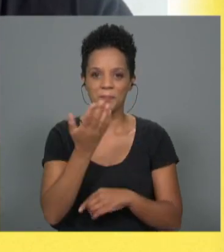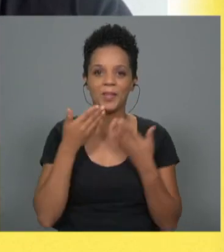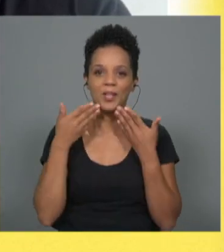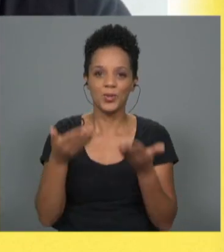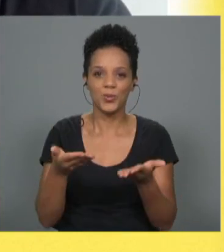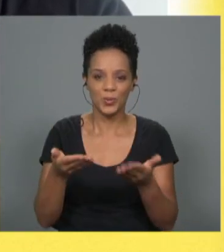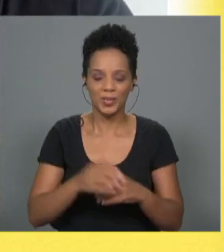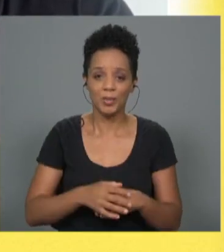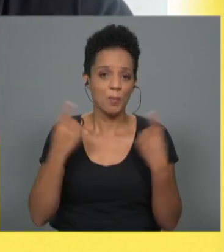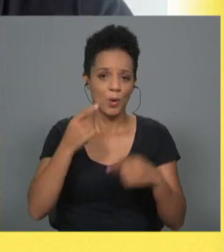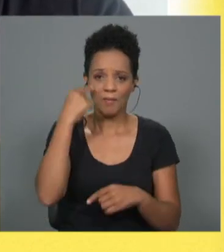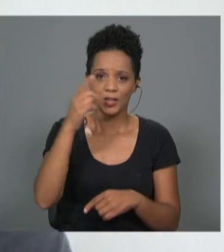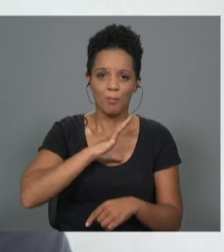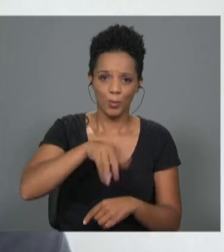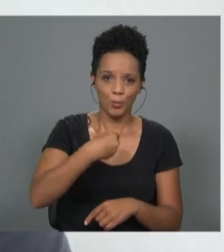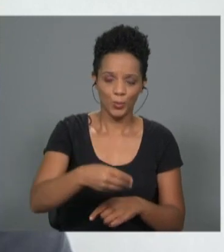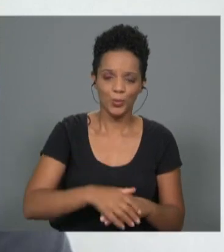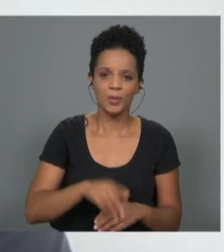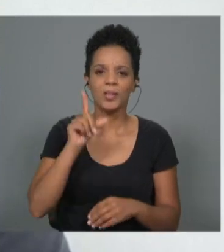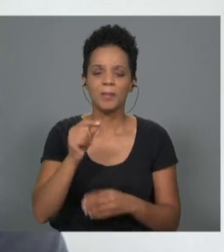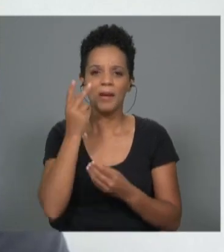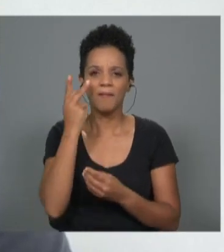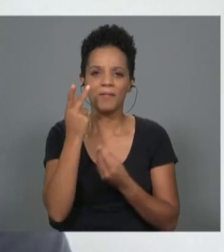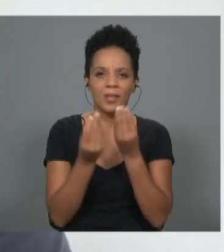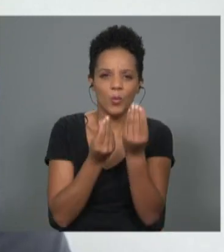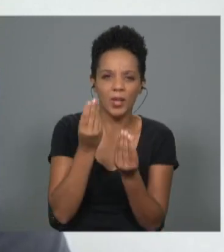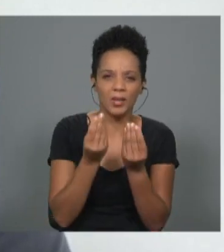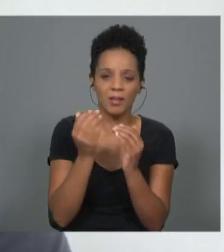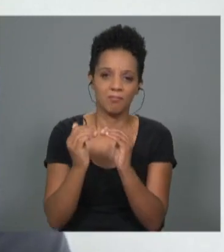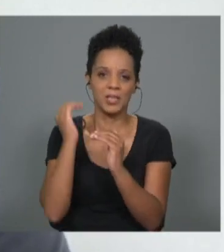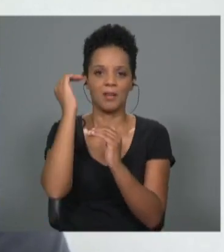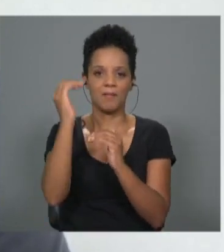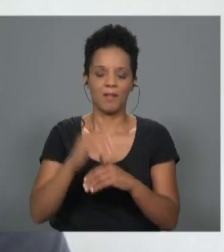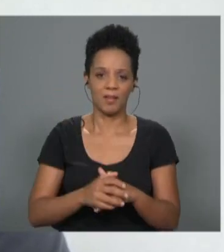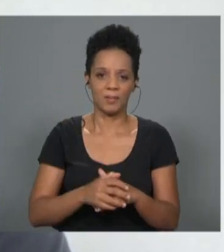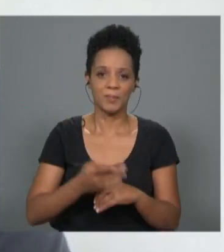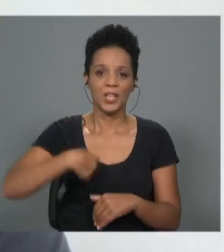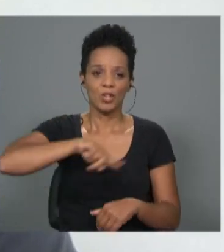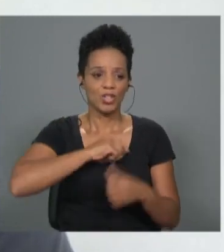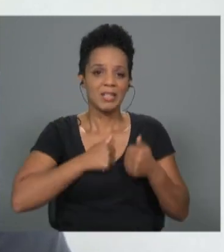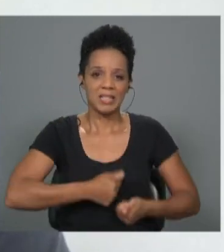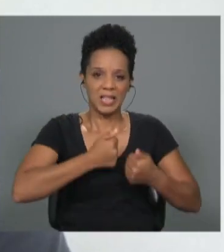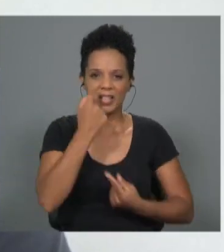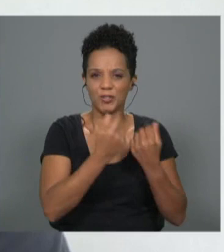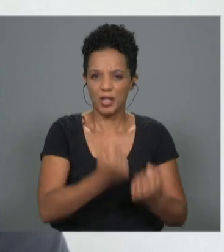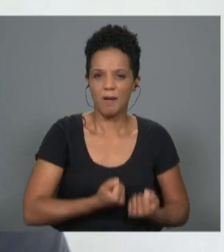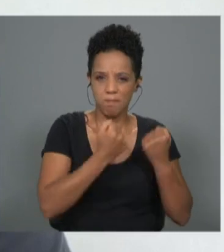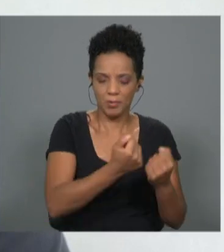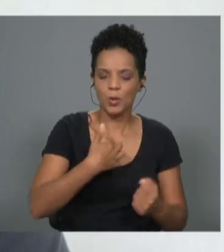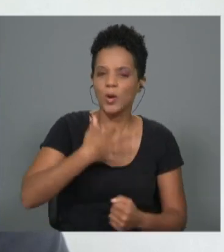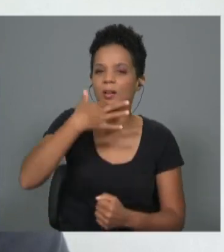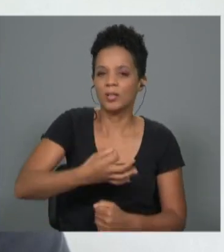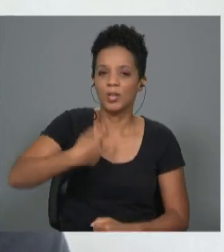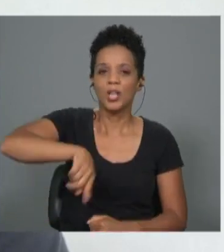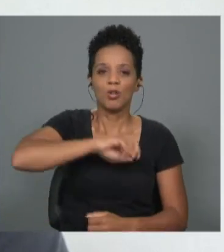é só viajar pelo mundo, mas também uma qualidade de vida mais elevada, que nem sempre conseguimos nas grandes cidades, e que eu acredito mesmo que perdemos